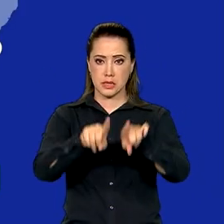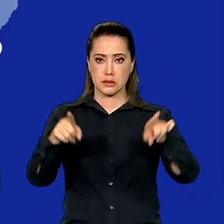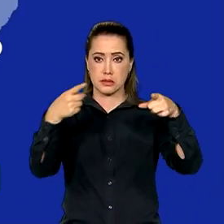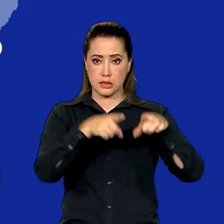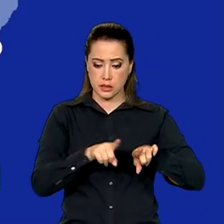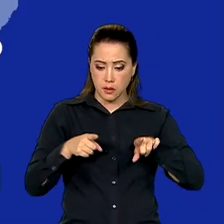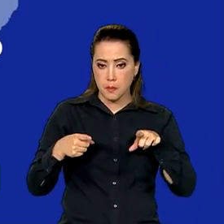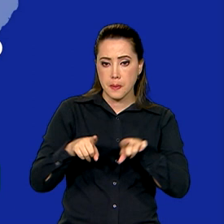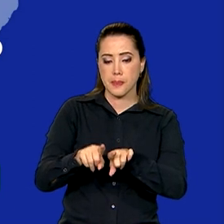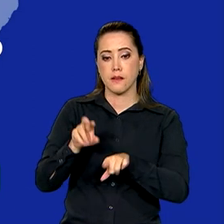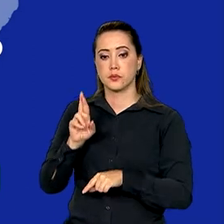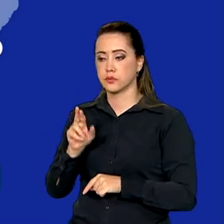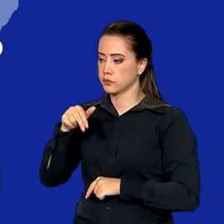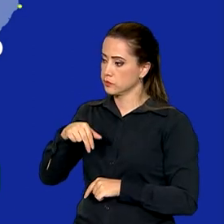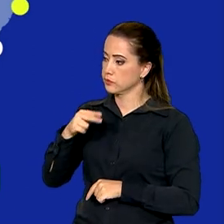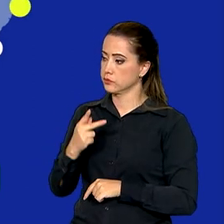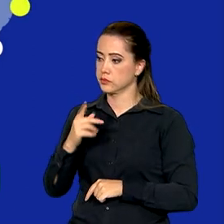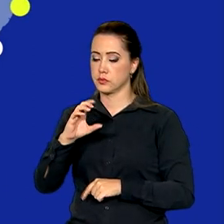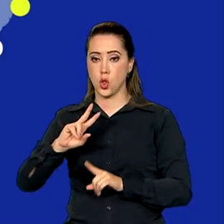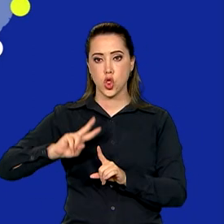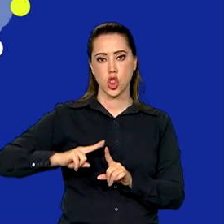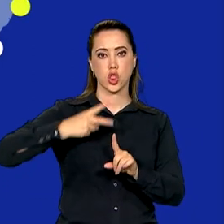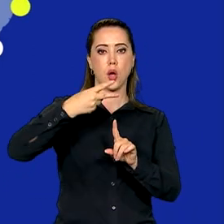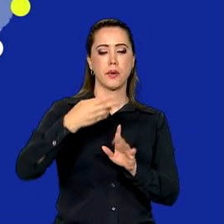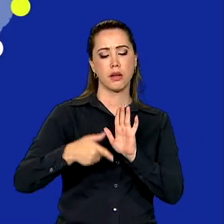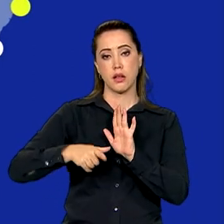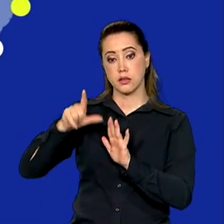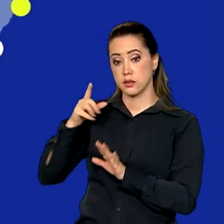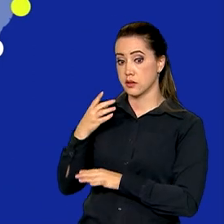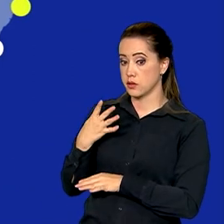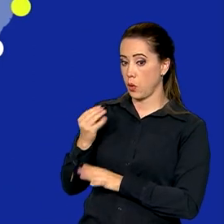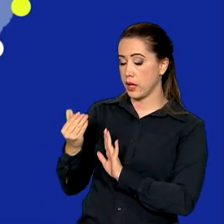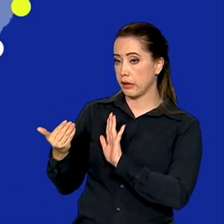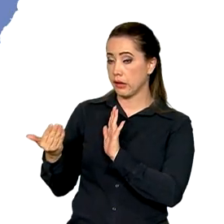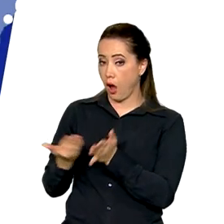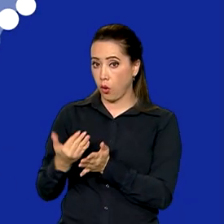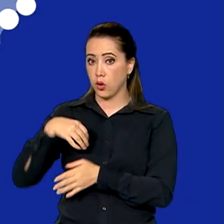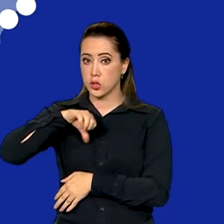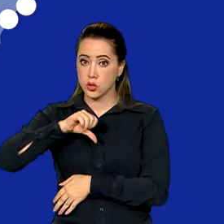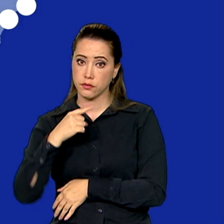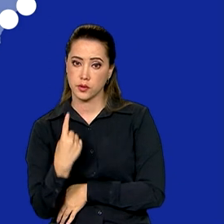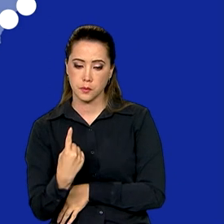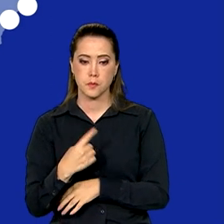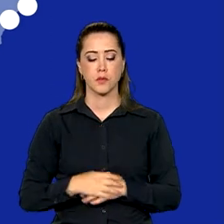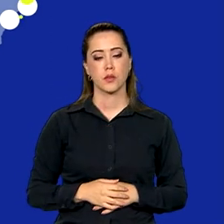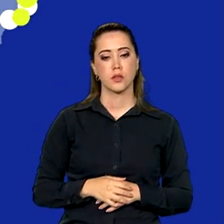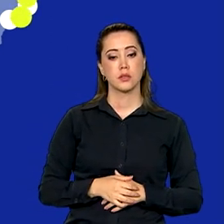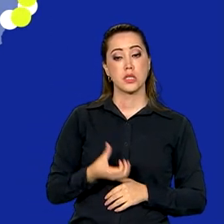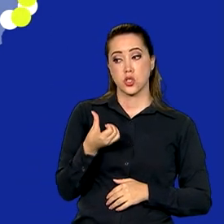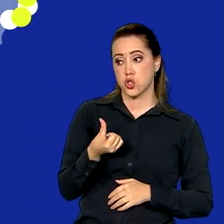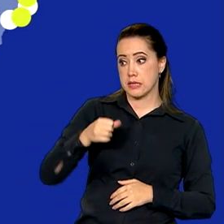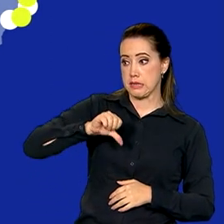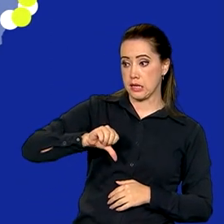Nacional de Comunicação Pública quase dobra. Passa de 40 para 91 rádios e de 69